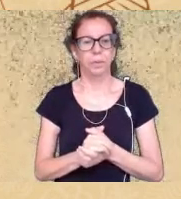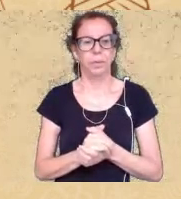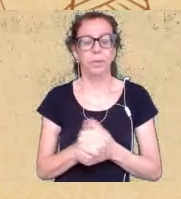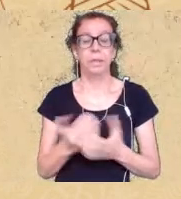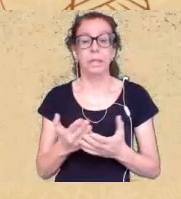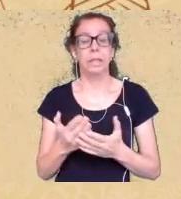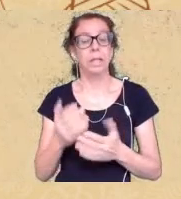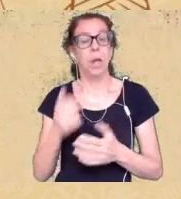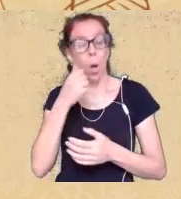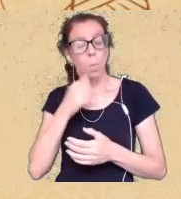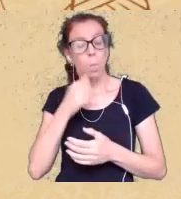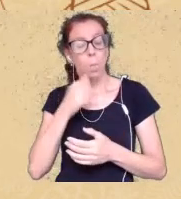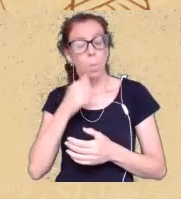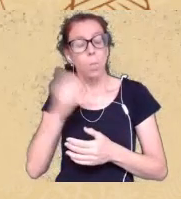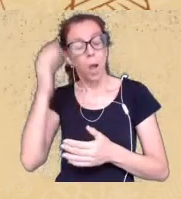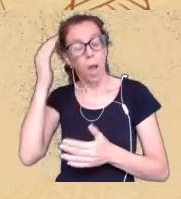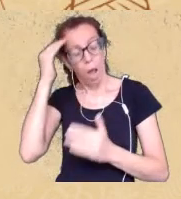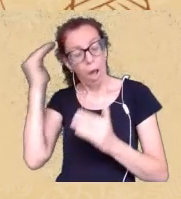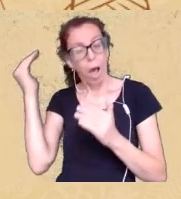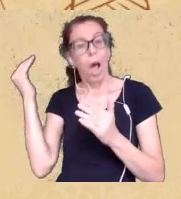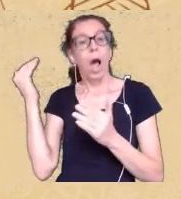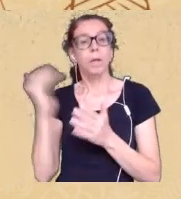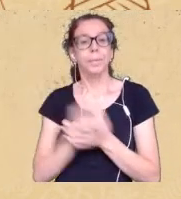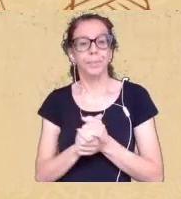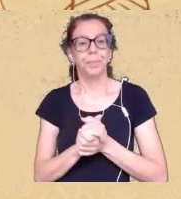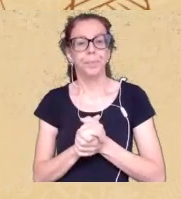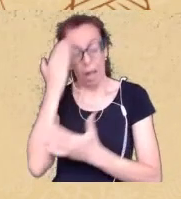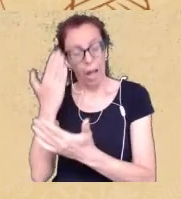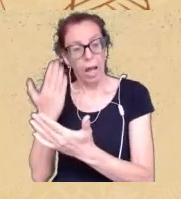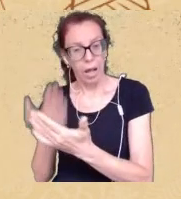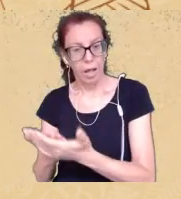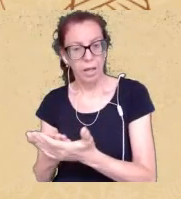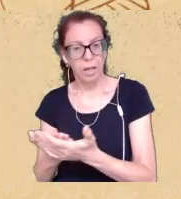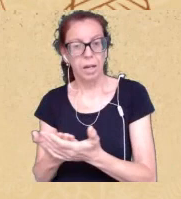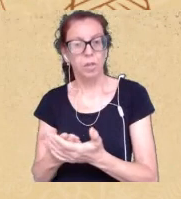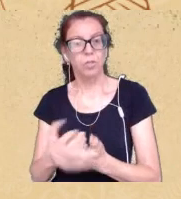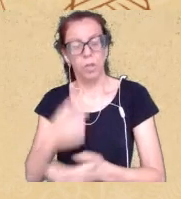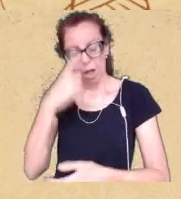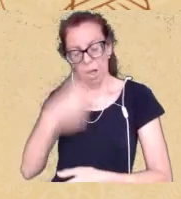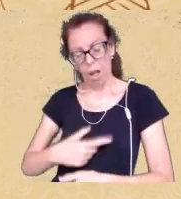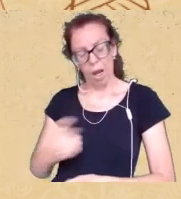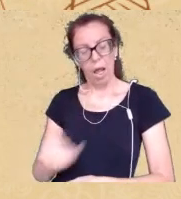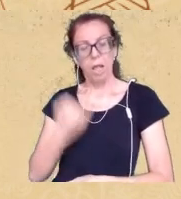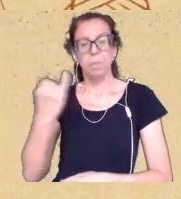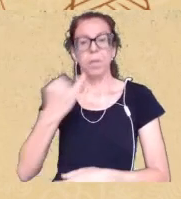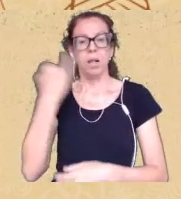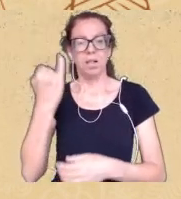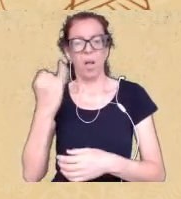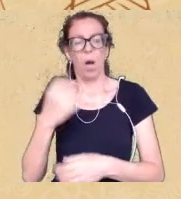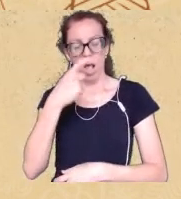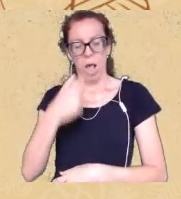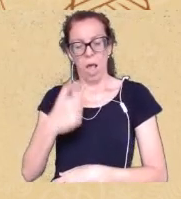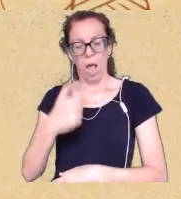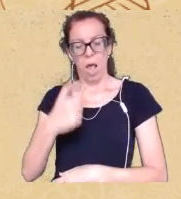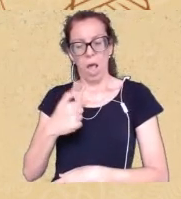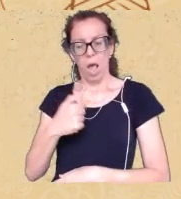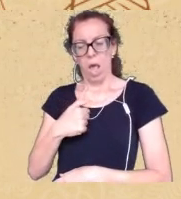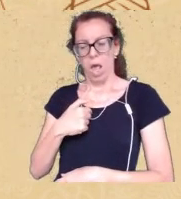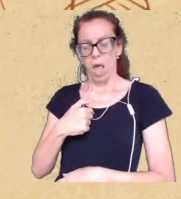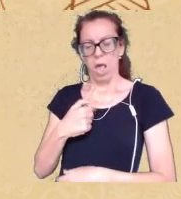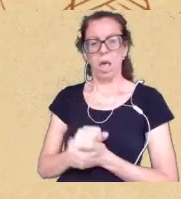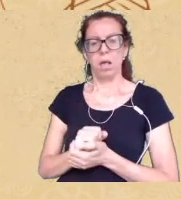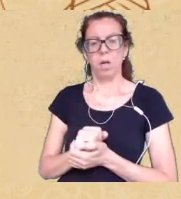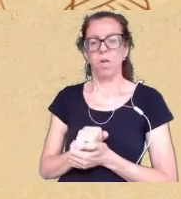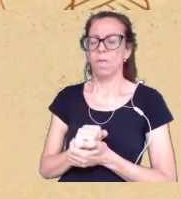forjada disso e é uma irresponsabilidade eu chegar para ela pontar um dedo para ela e dizer não faça isso e virar minhas costas